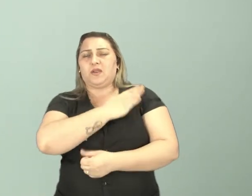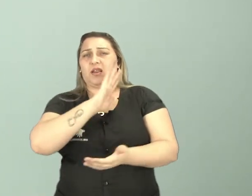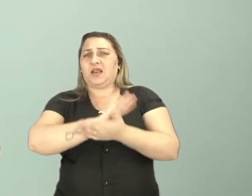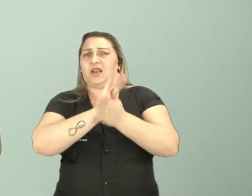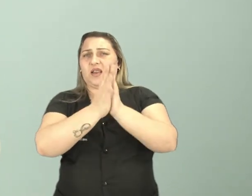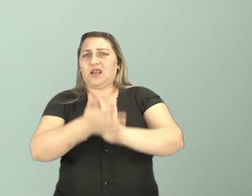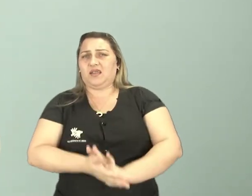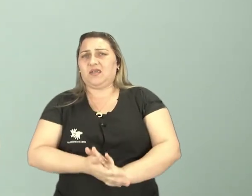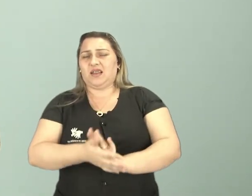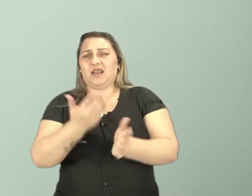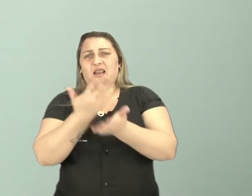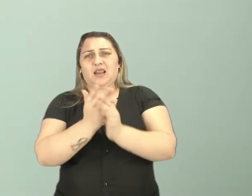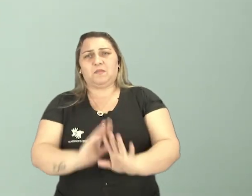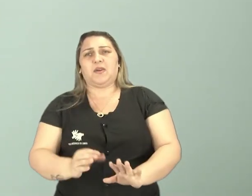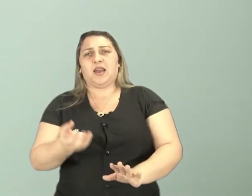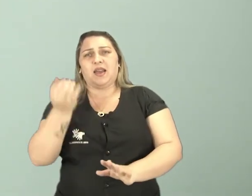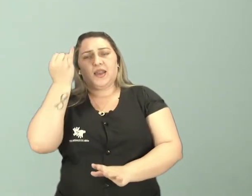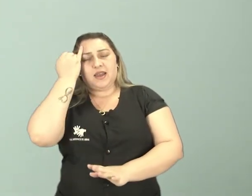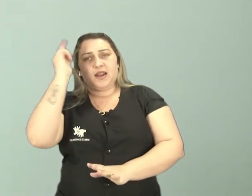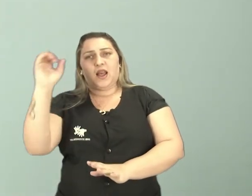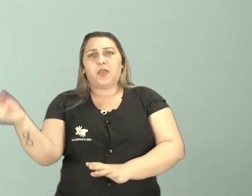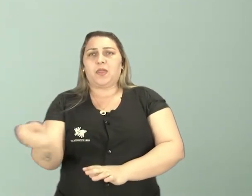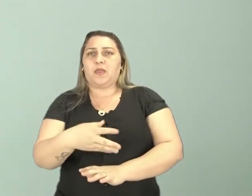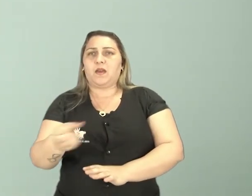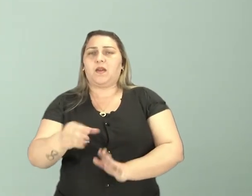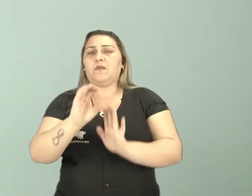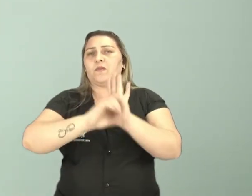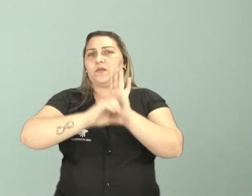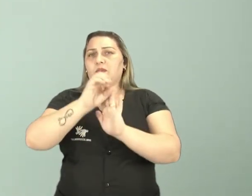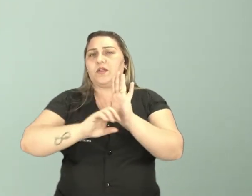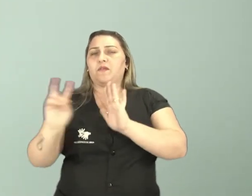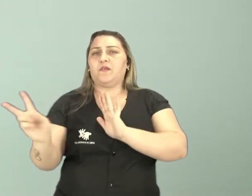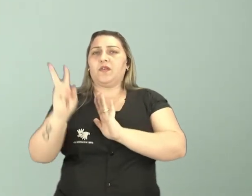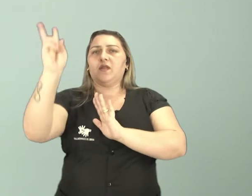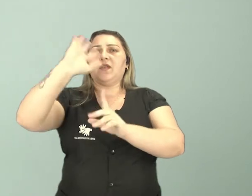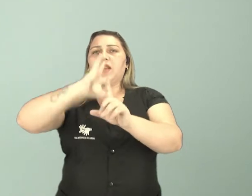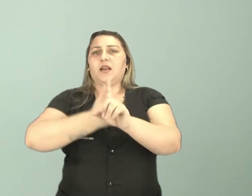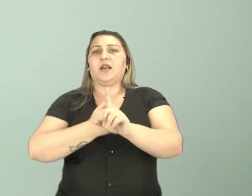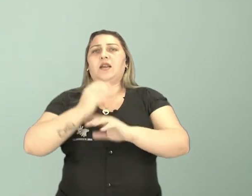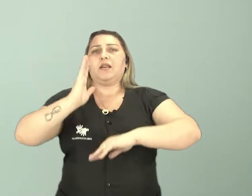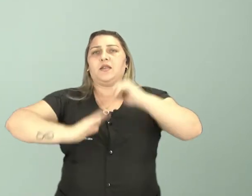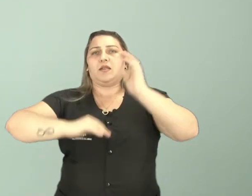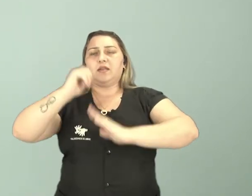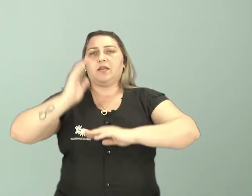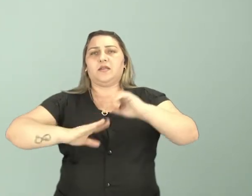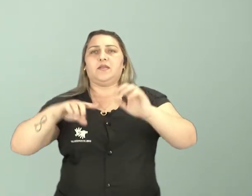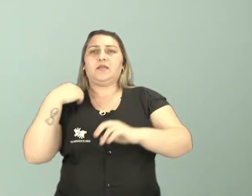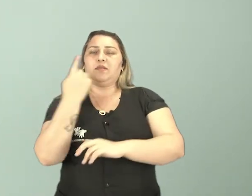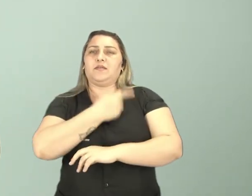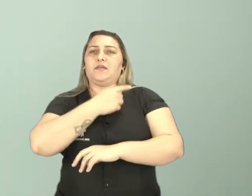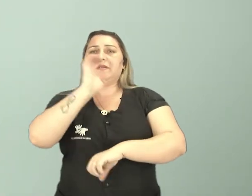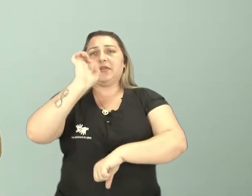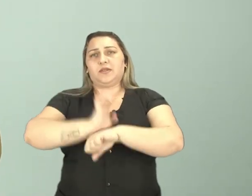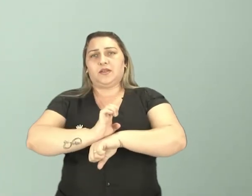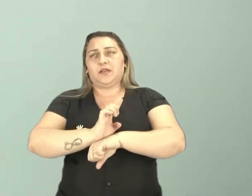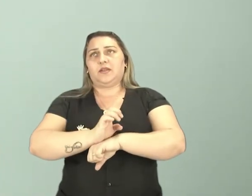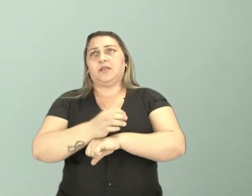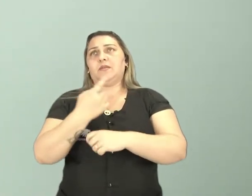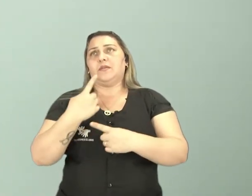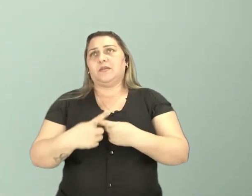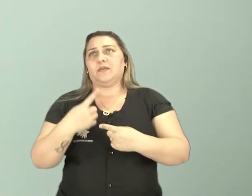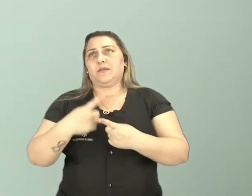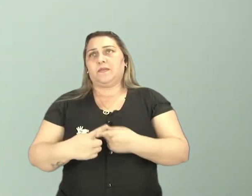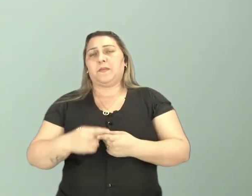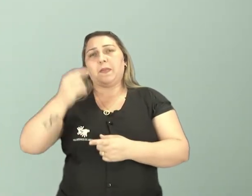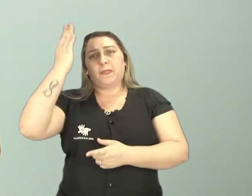capacidade de quebrar esses preconceitos e criar novos conceitos, valorizando a arte, o artista, valorizando o músico